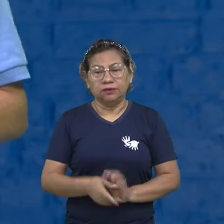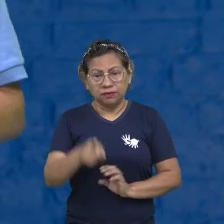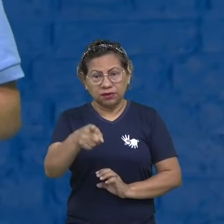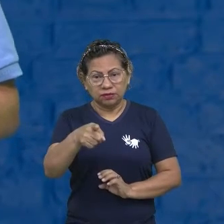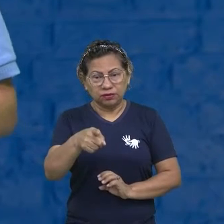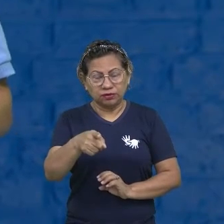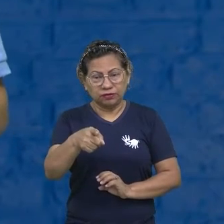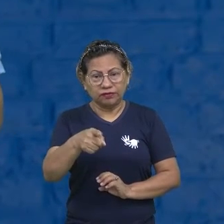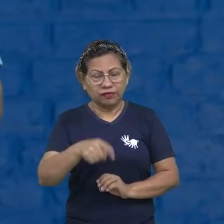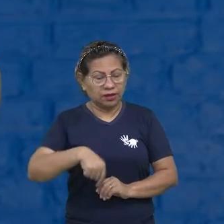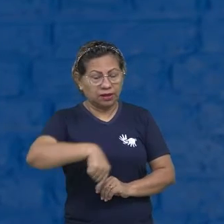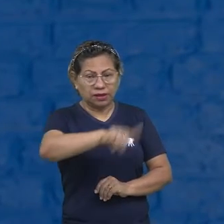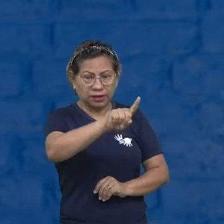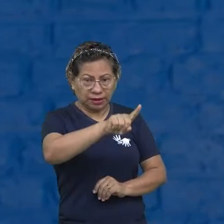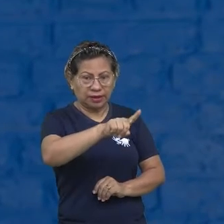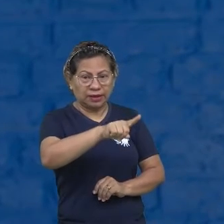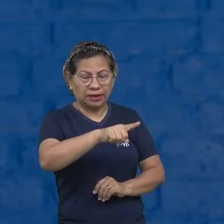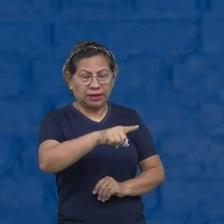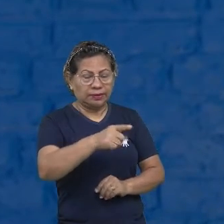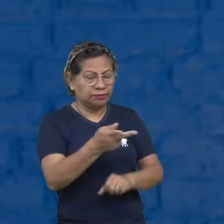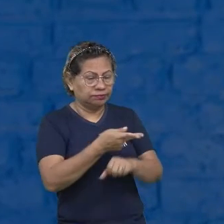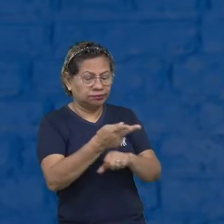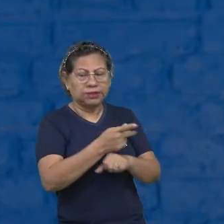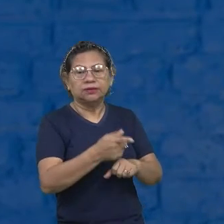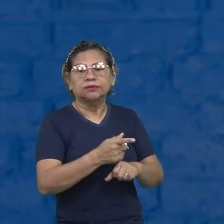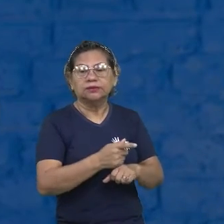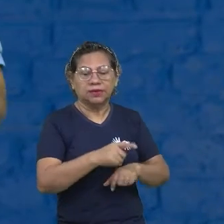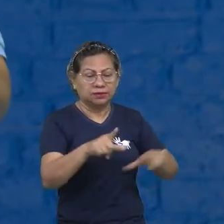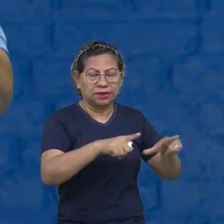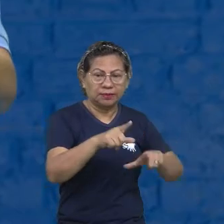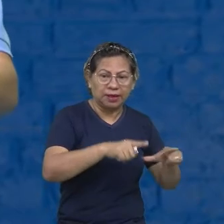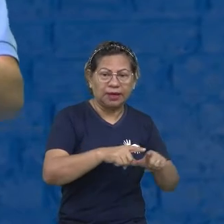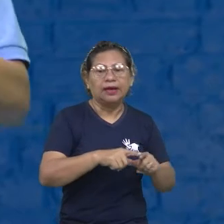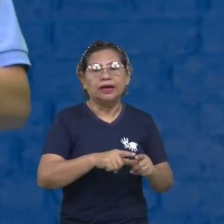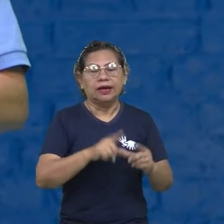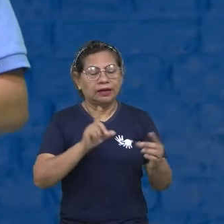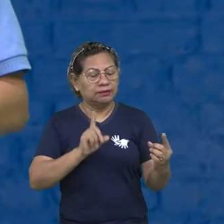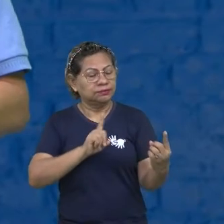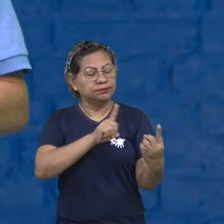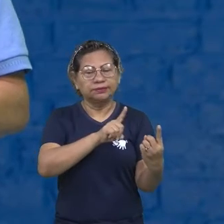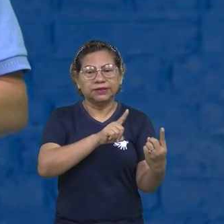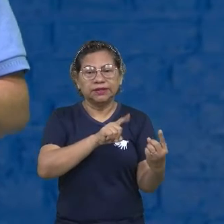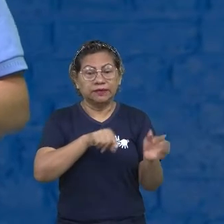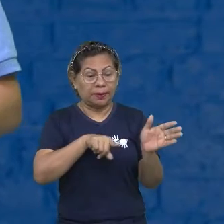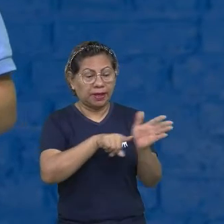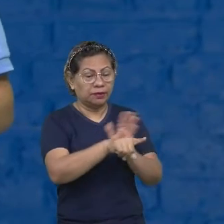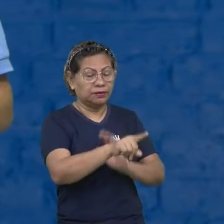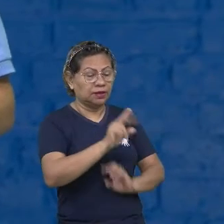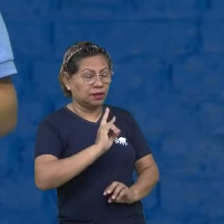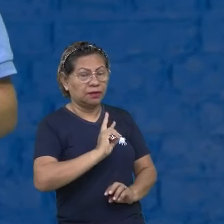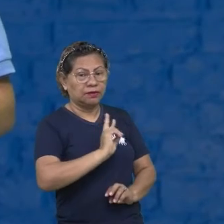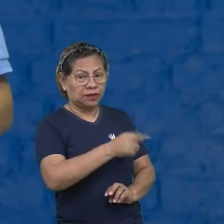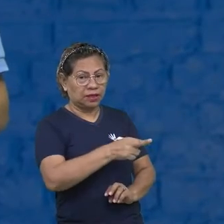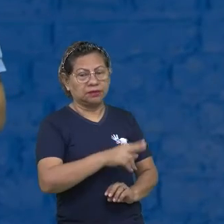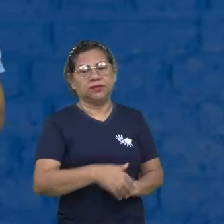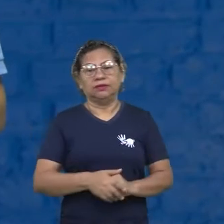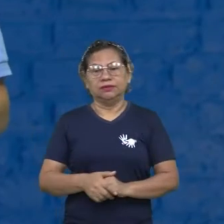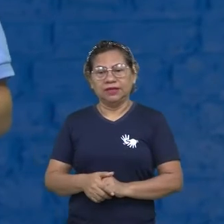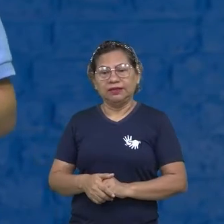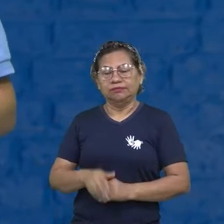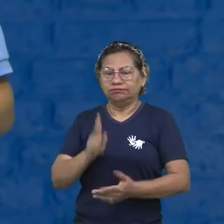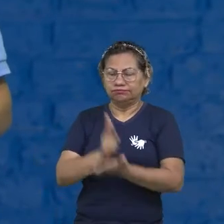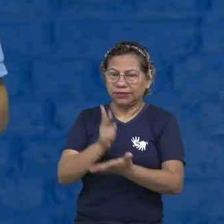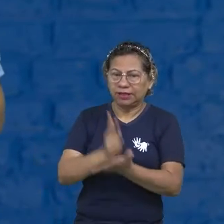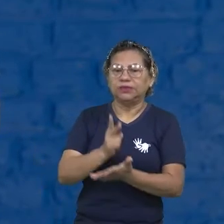trabalho, você fica frente a frente com um profissional, que ele é especialista em fazer isso. Você vai ter que dialogar, você vai ter que